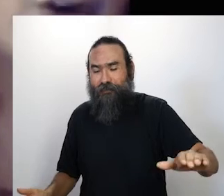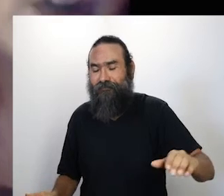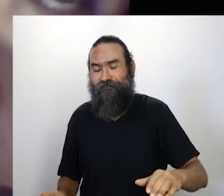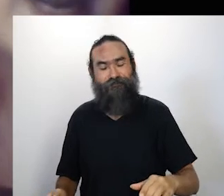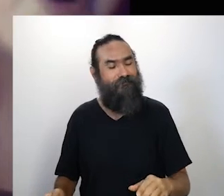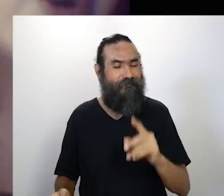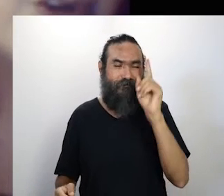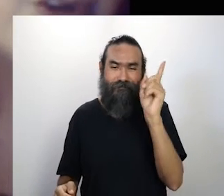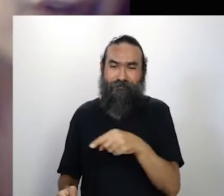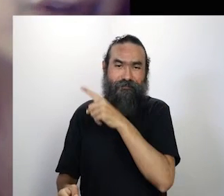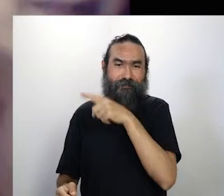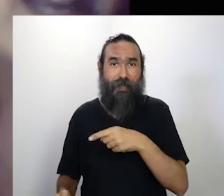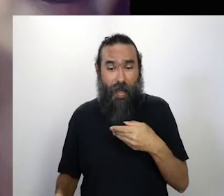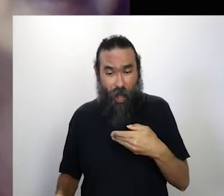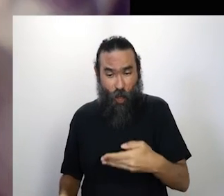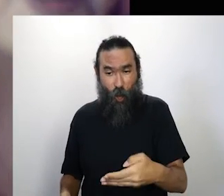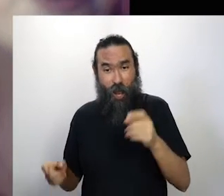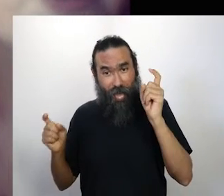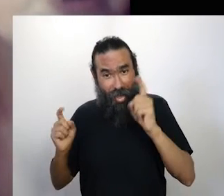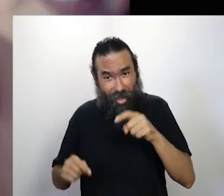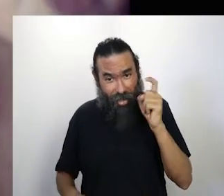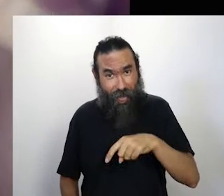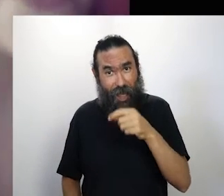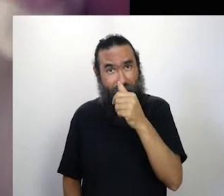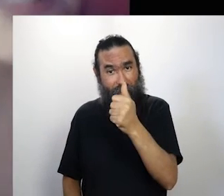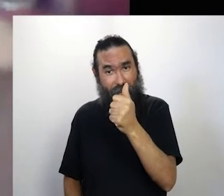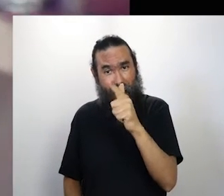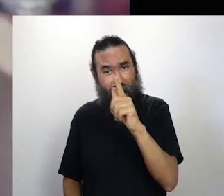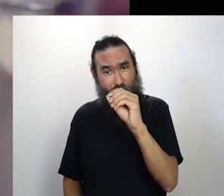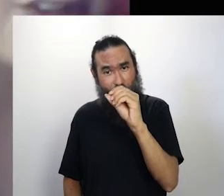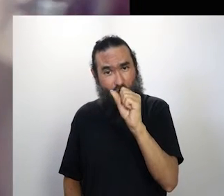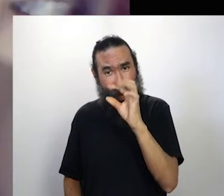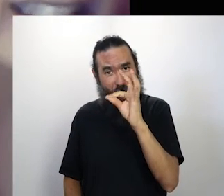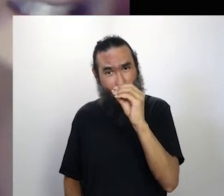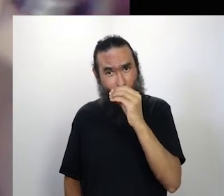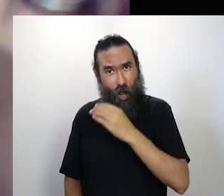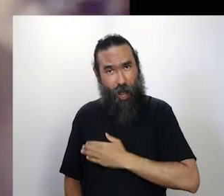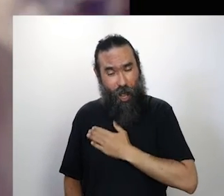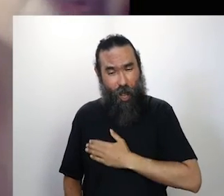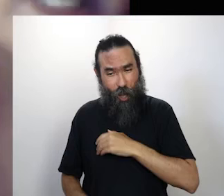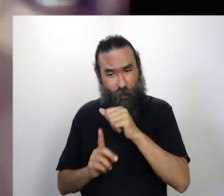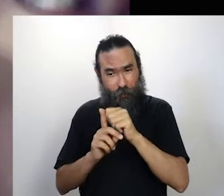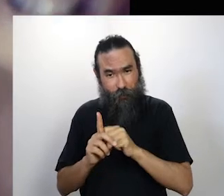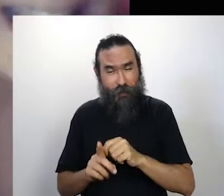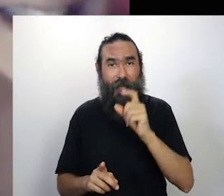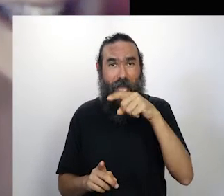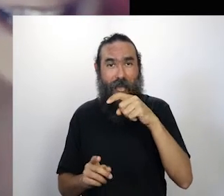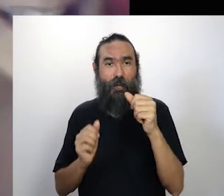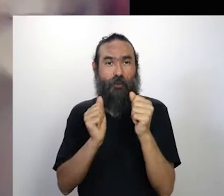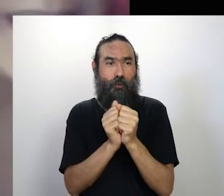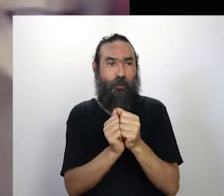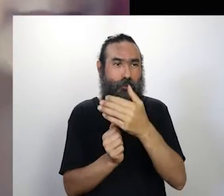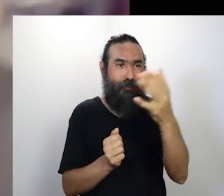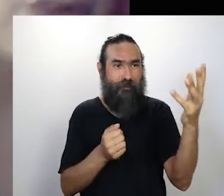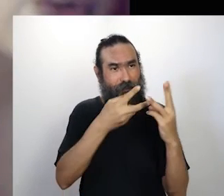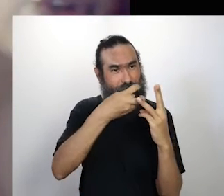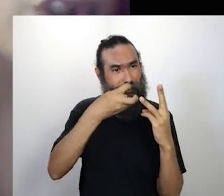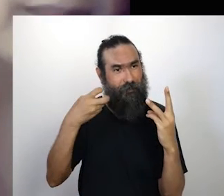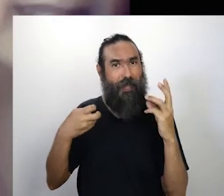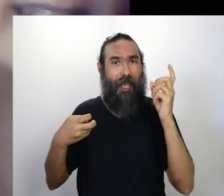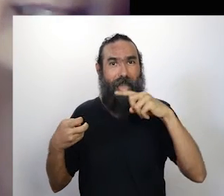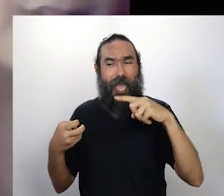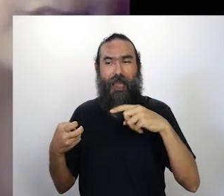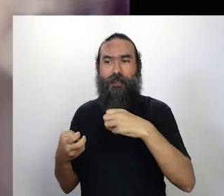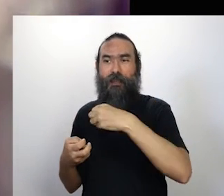E agora, em agosto, eu e Gabriel Levi com Joana Ticuna e Diego de Anatã estaríamos na estrada participando do